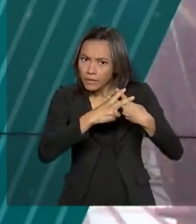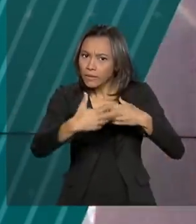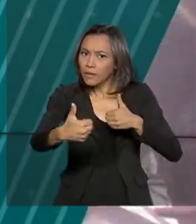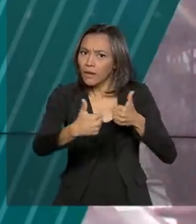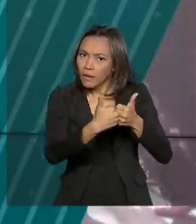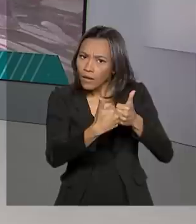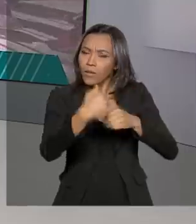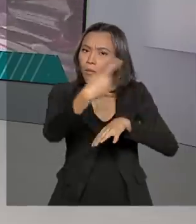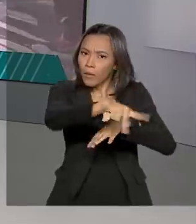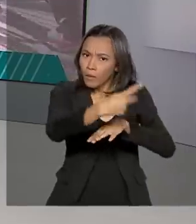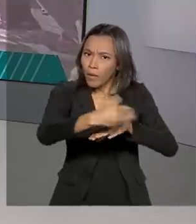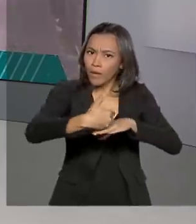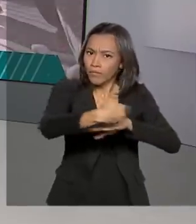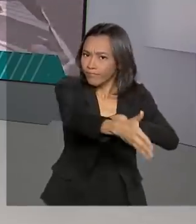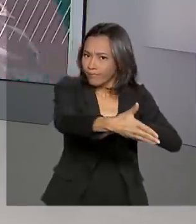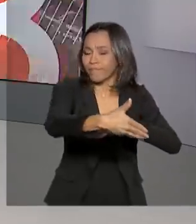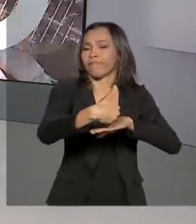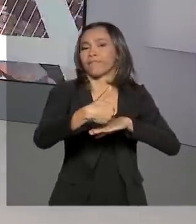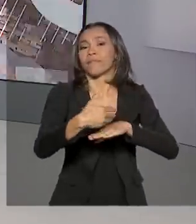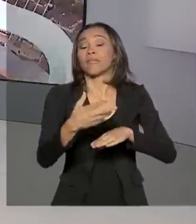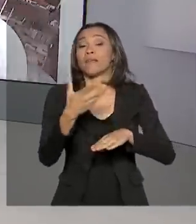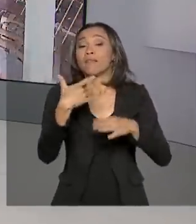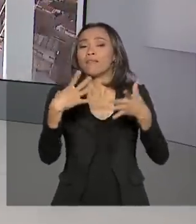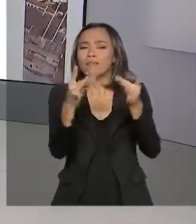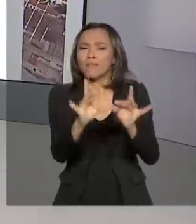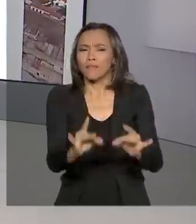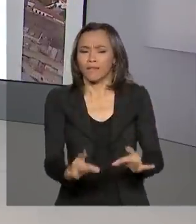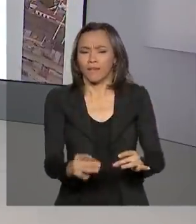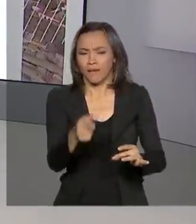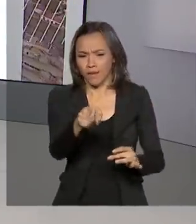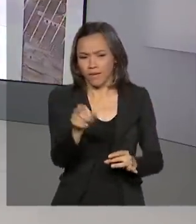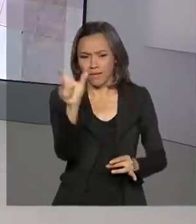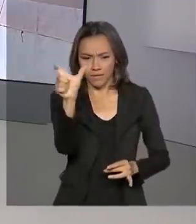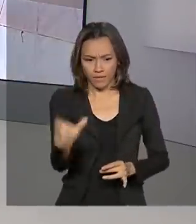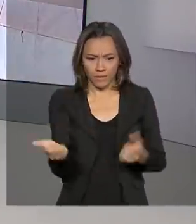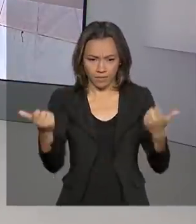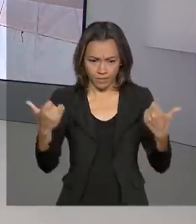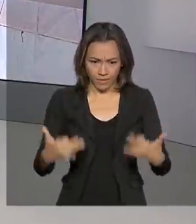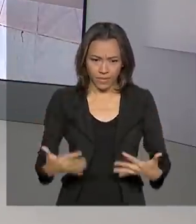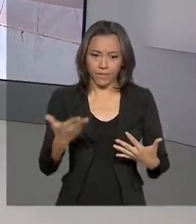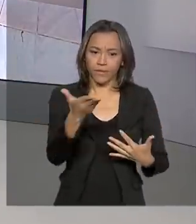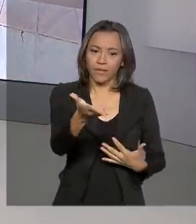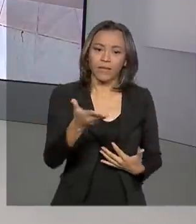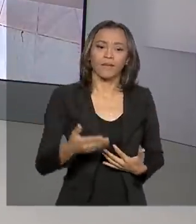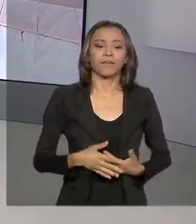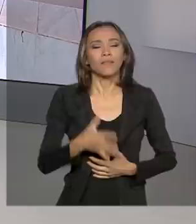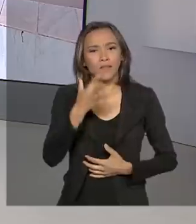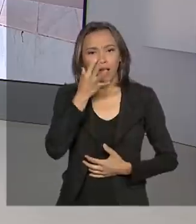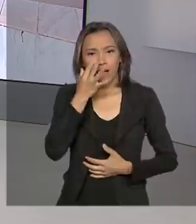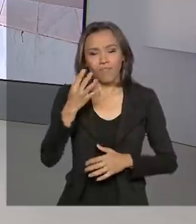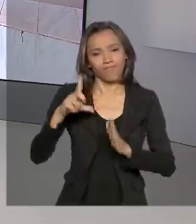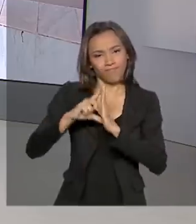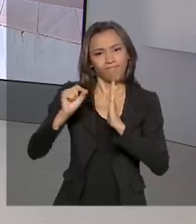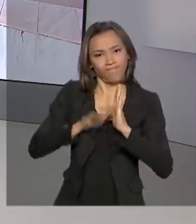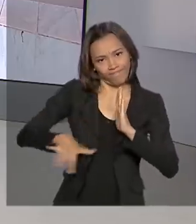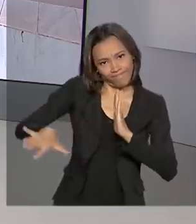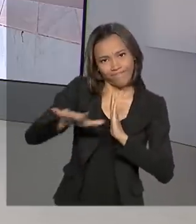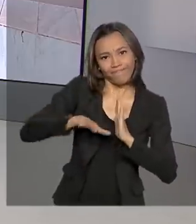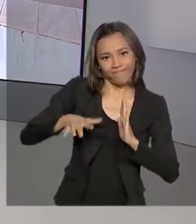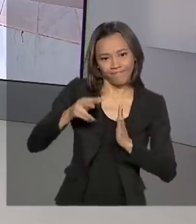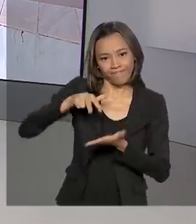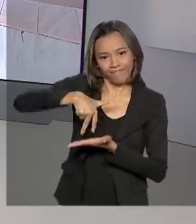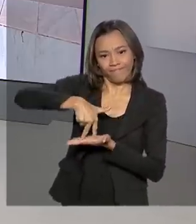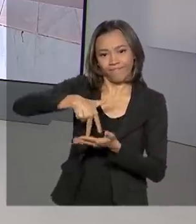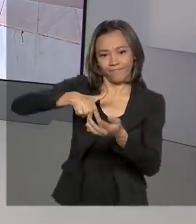com o país vizinho. Quem tem os detalhes ao vivo para a gente é Selma Dias, que também está no Palácio do Planalto. Selma, bom dia.